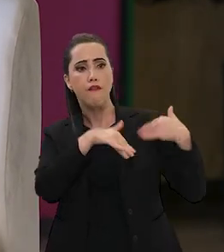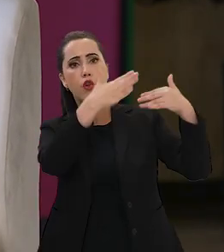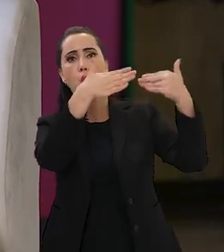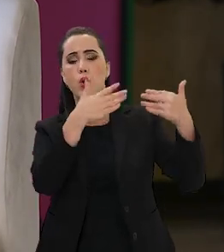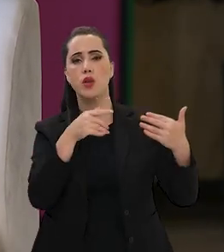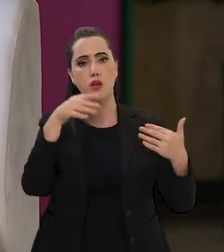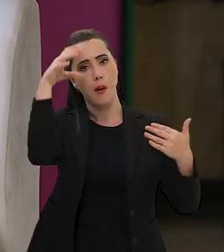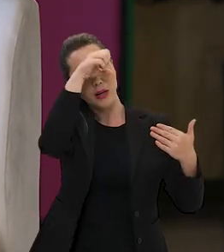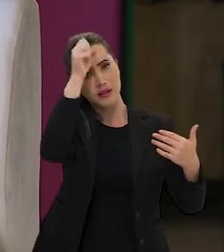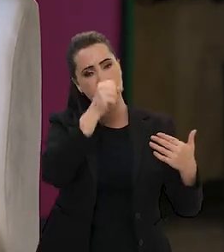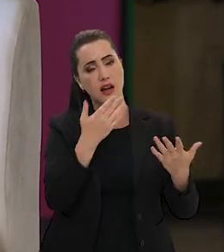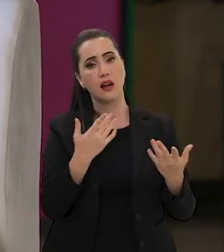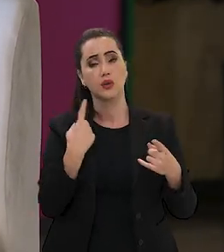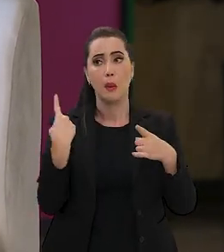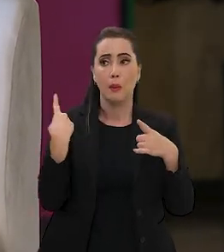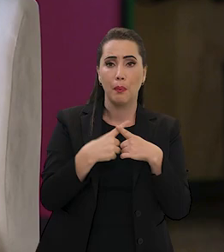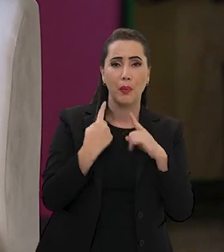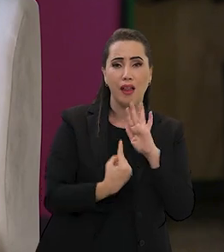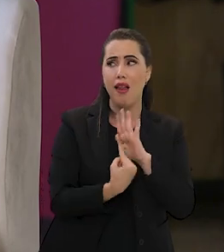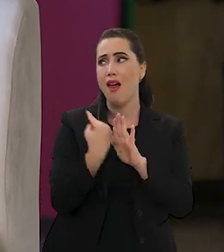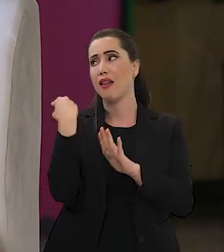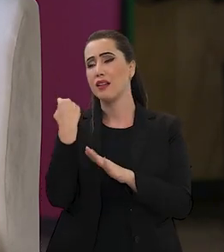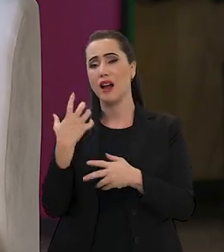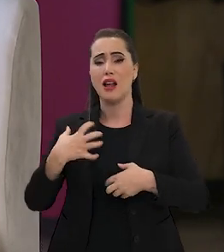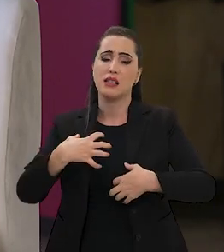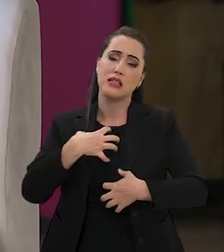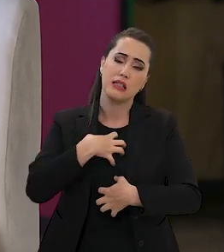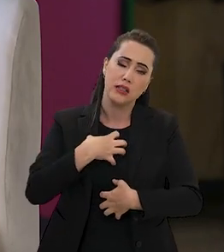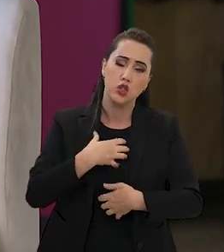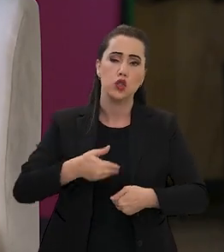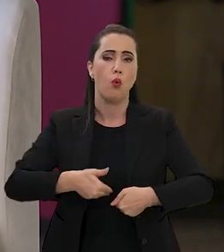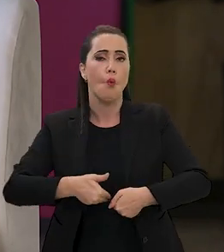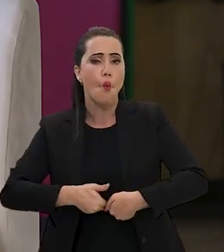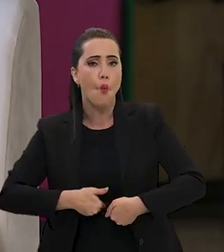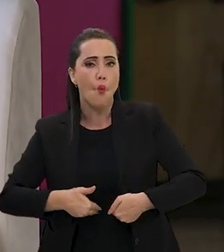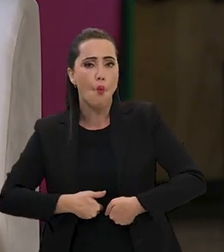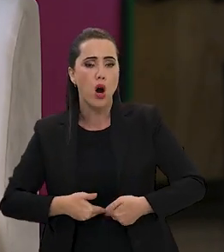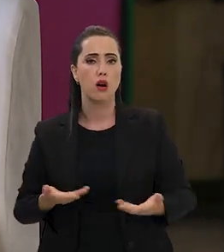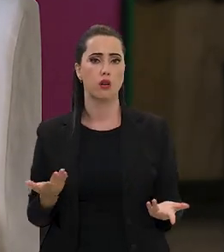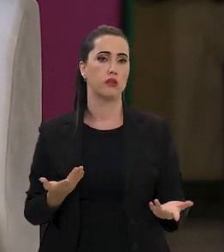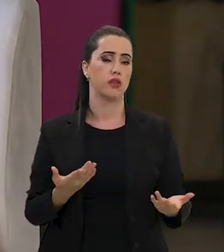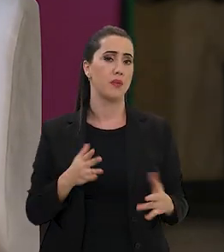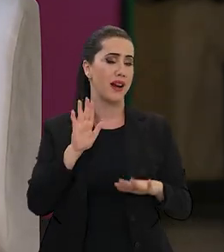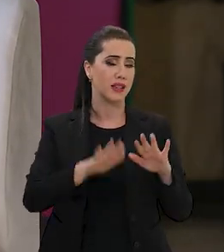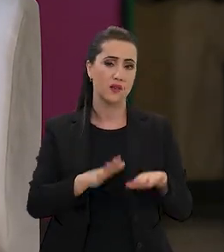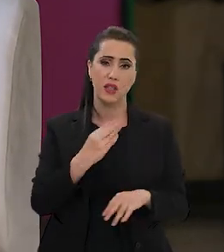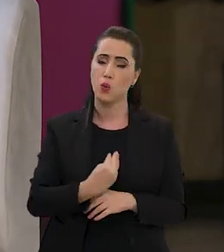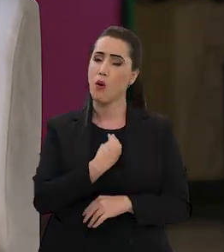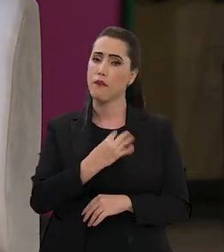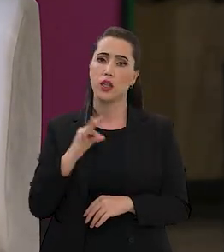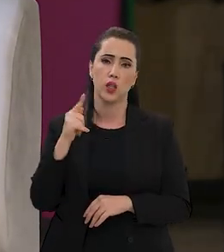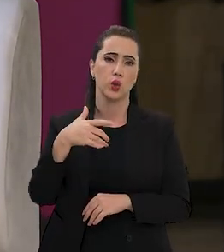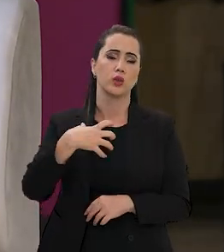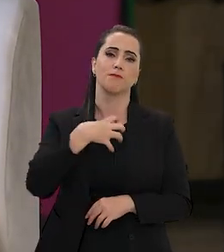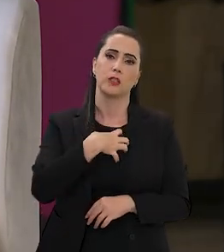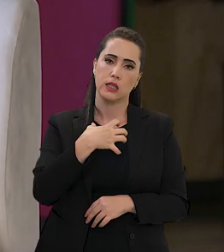ou tem um aprendizado dificultado em decorrência da fome, dos efeitos da fome, que às vezes levam a vida toda. Ele vai